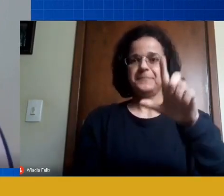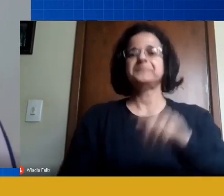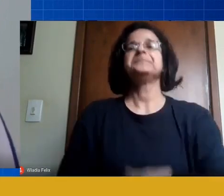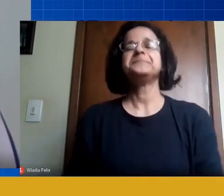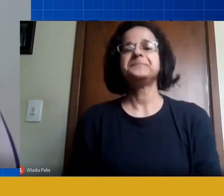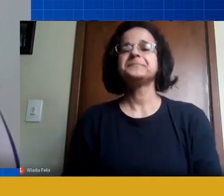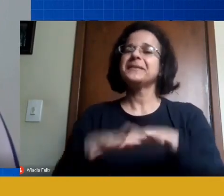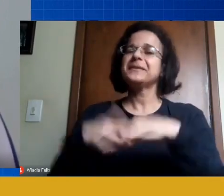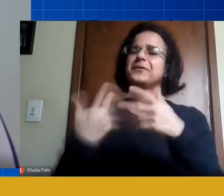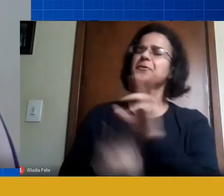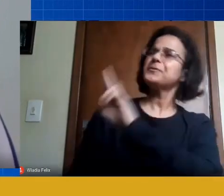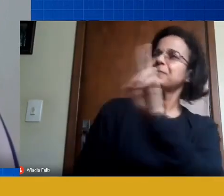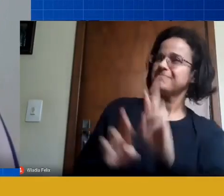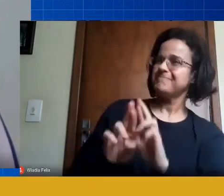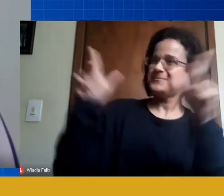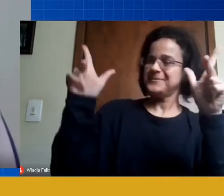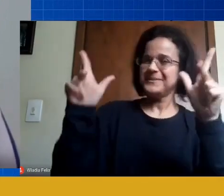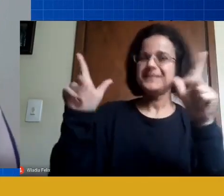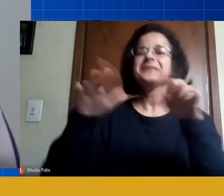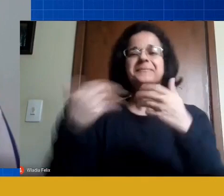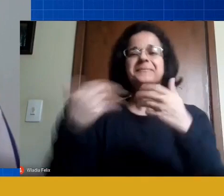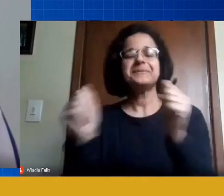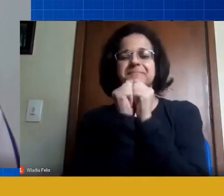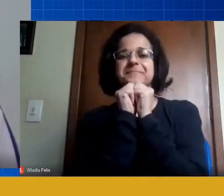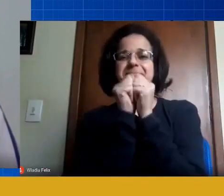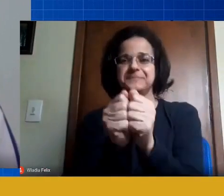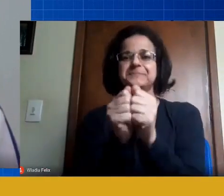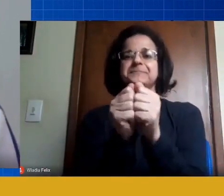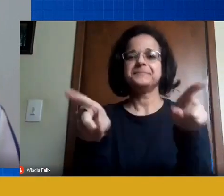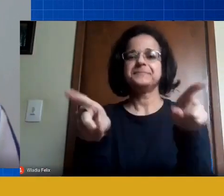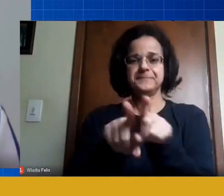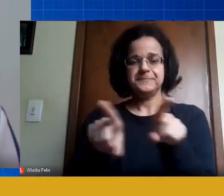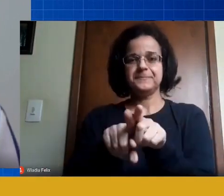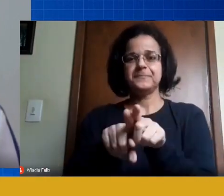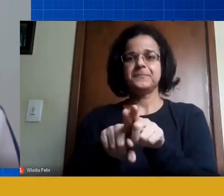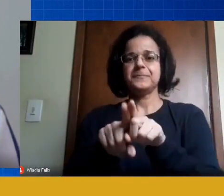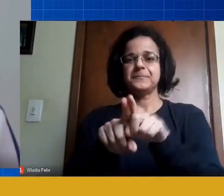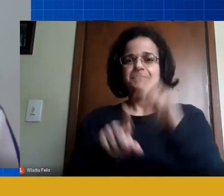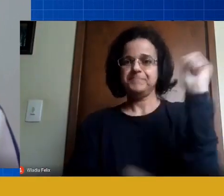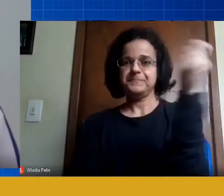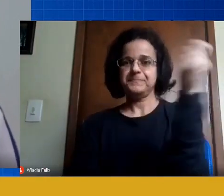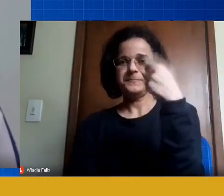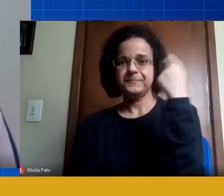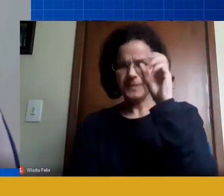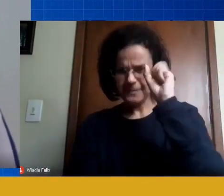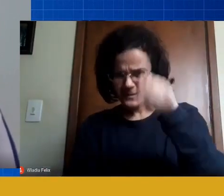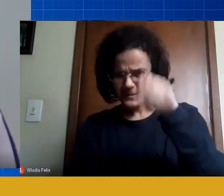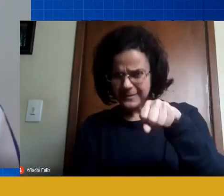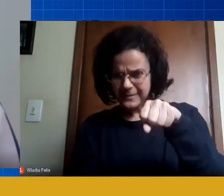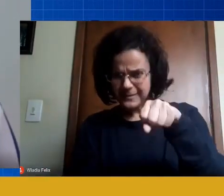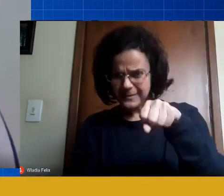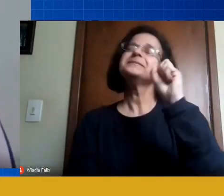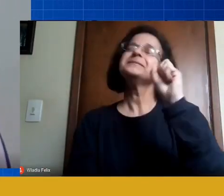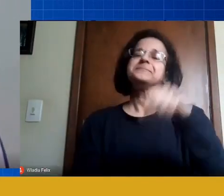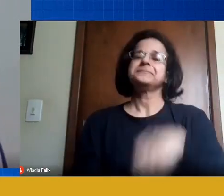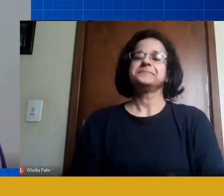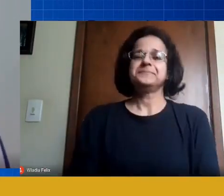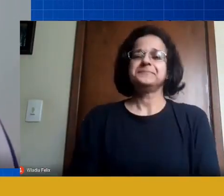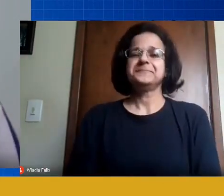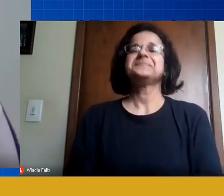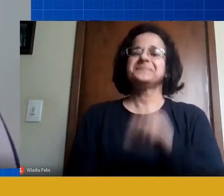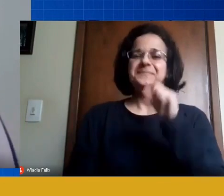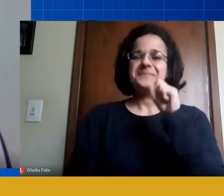diferenciado que também está ali com a gente, também do Rio Grande do Sul, é isso? Santa Catarina. Santa